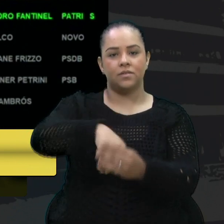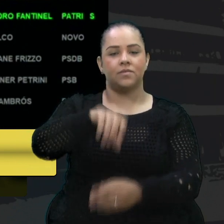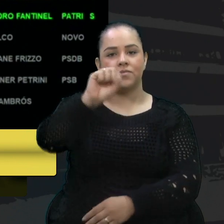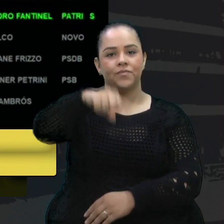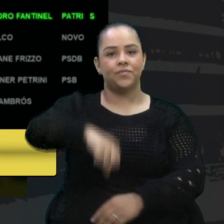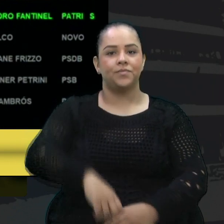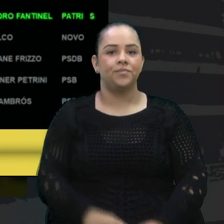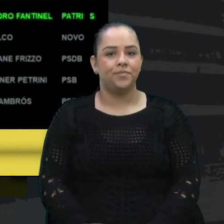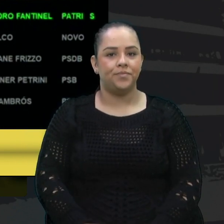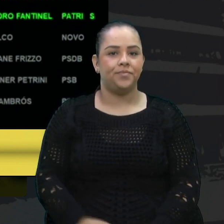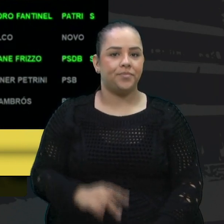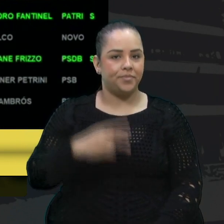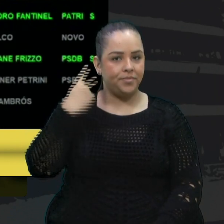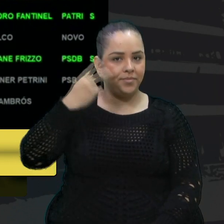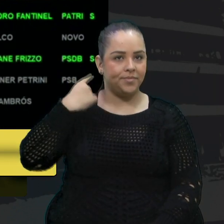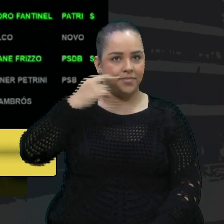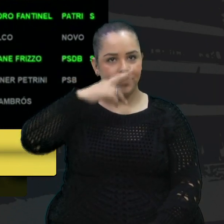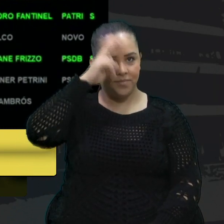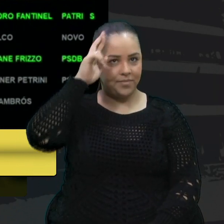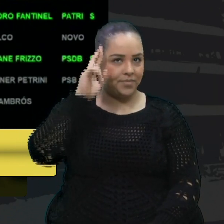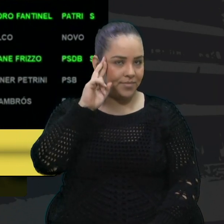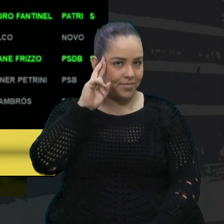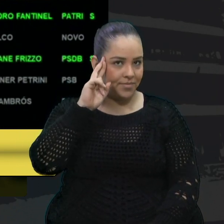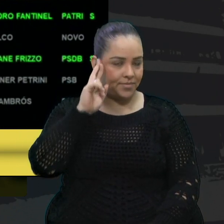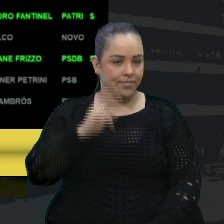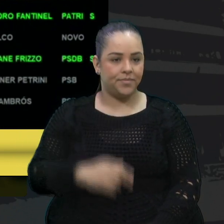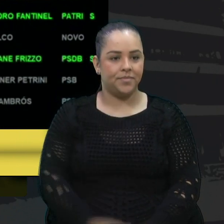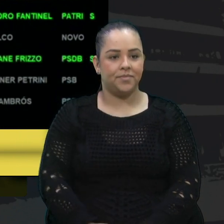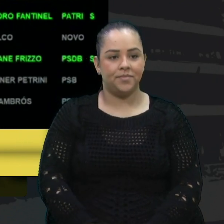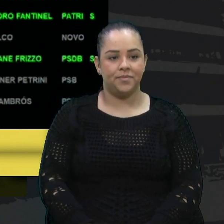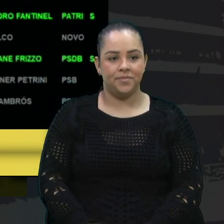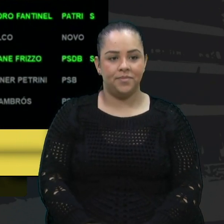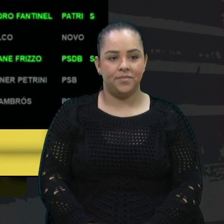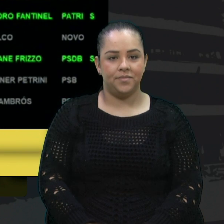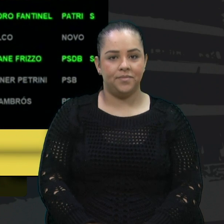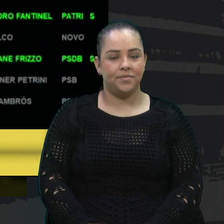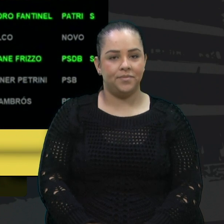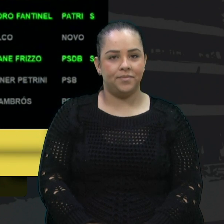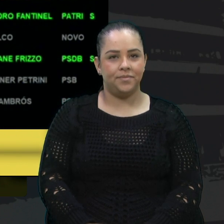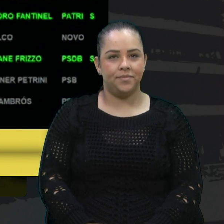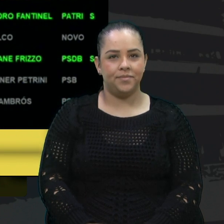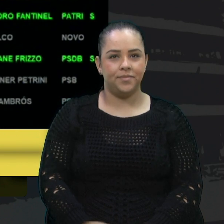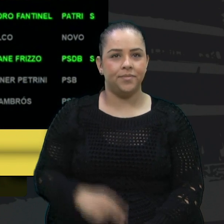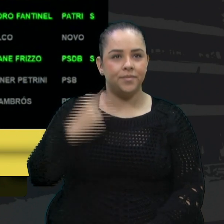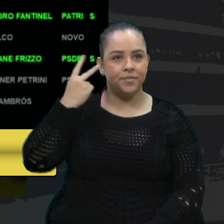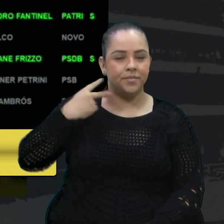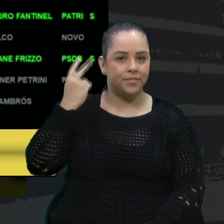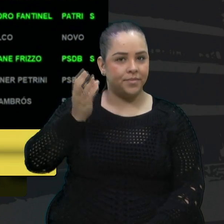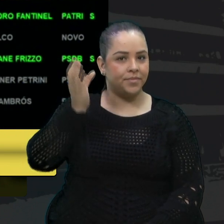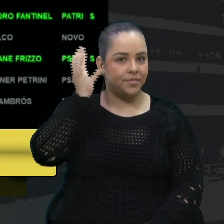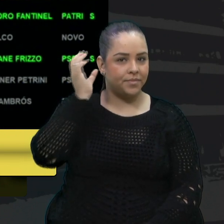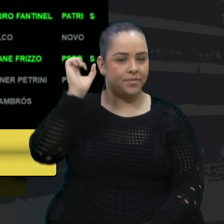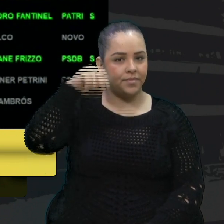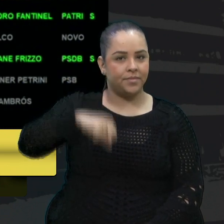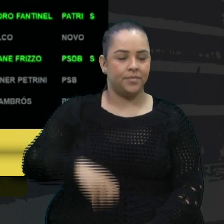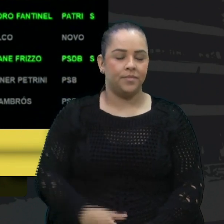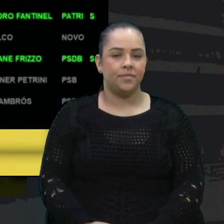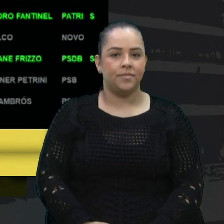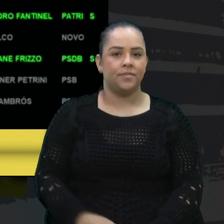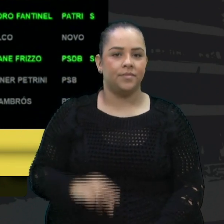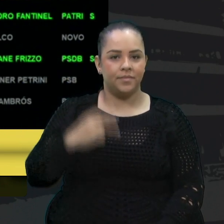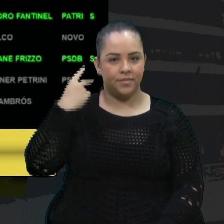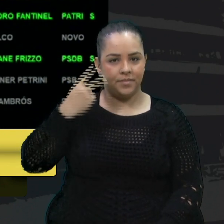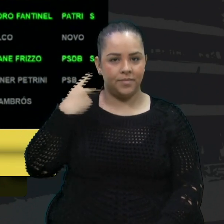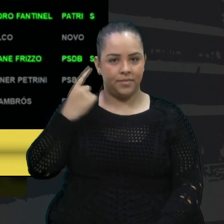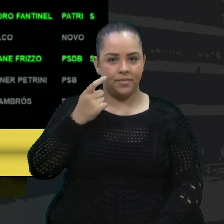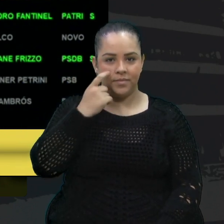Vereador Rafael. Sim. Sim. Vereador Cadore. Sim. Vereador Petrini.